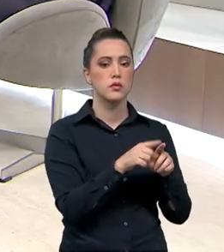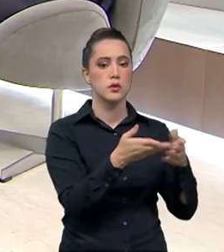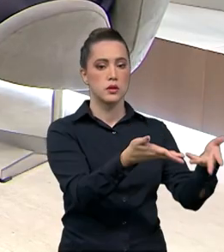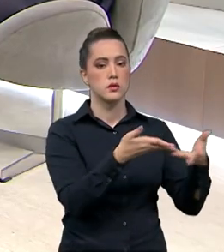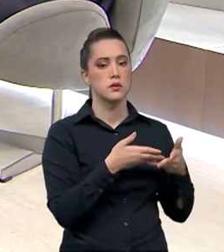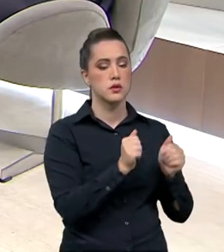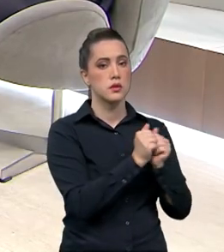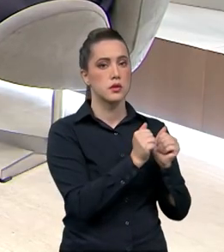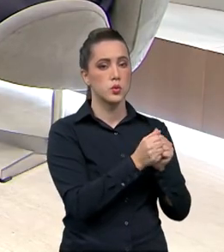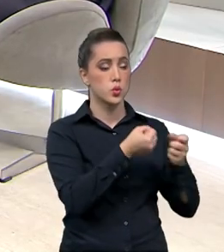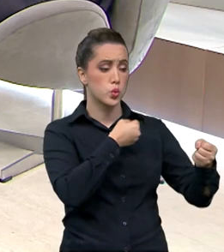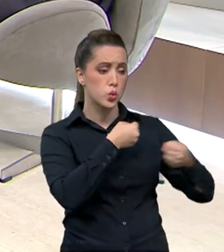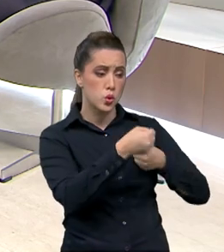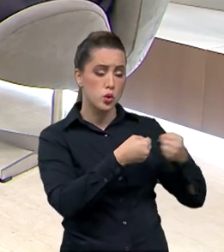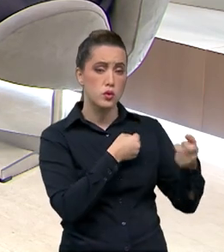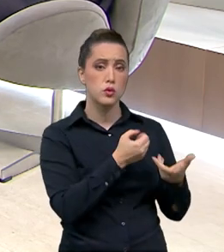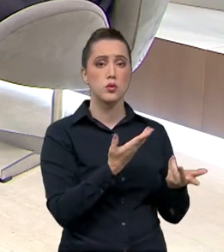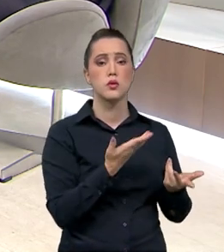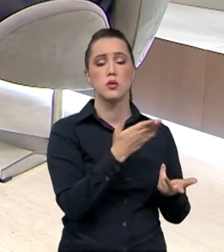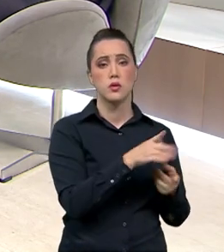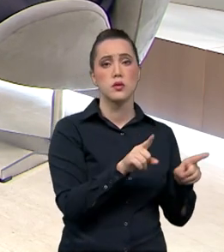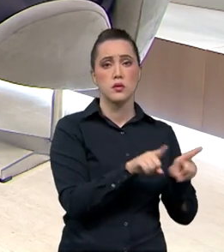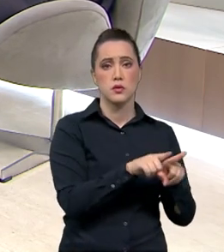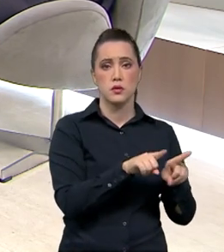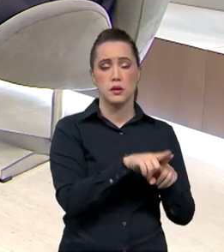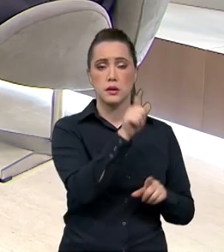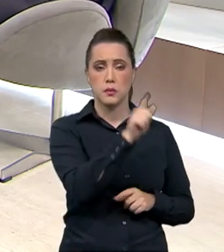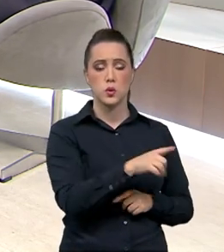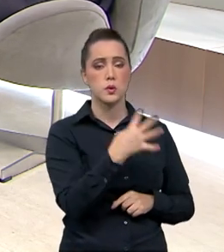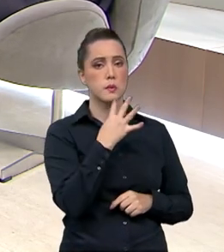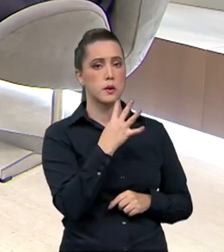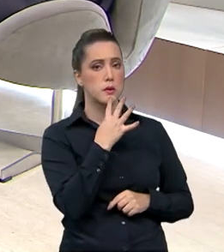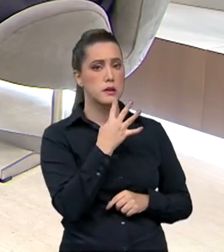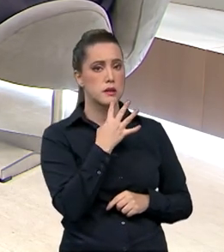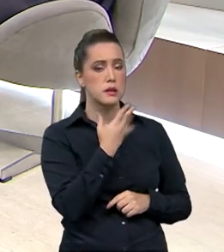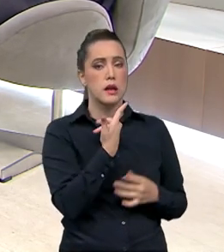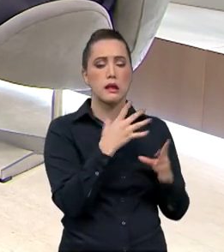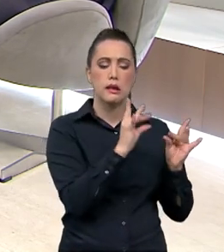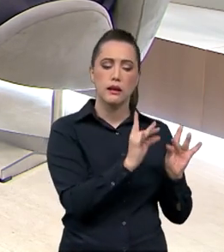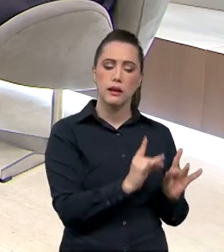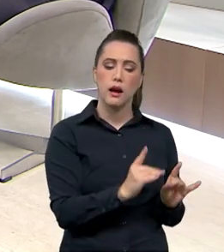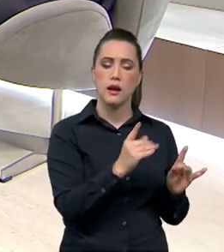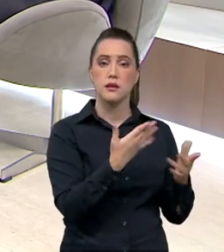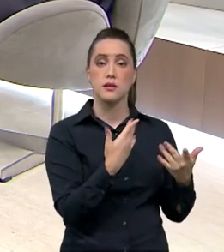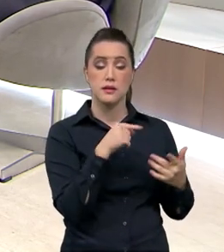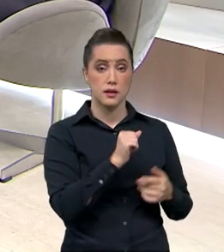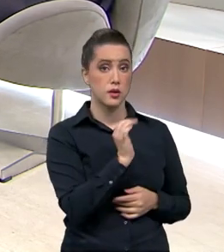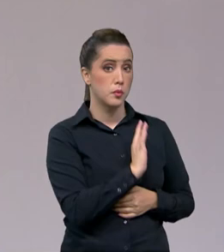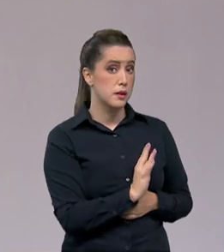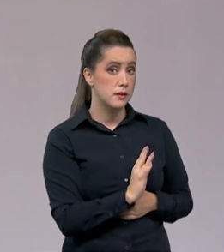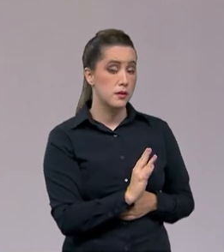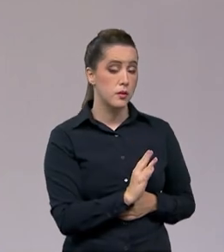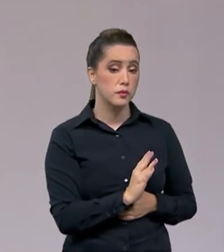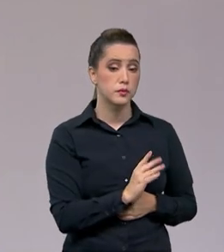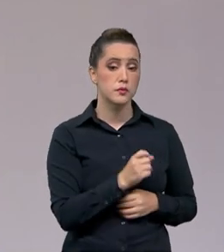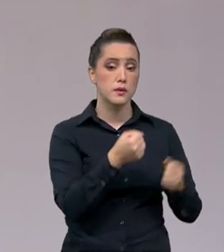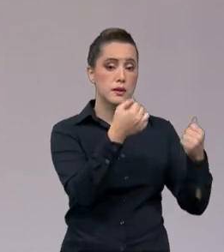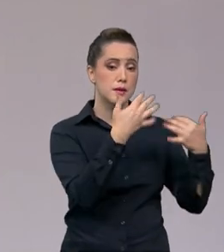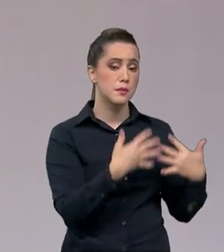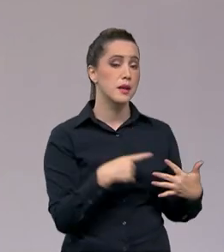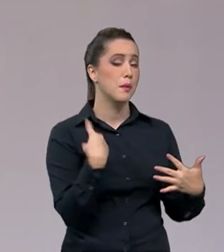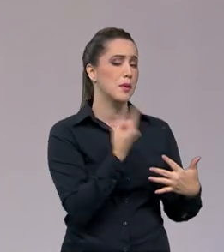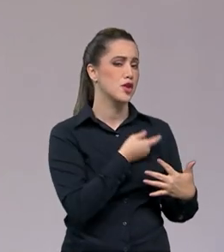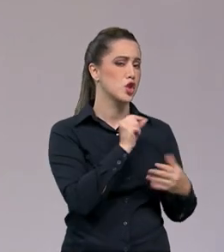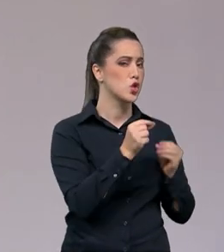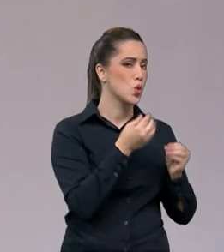trazendo jornalistas e até influenciadores para conhecer detalhes das atrações aqui do Brasil. Fala para a gente um